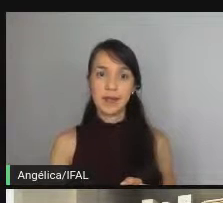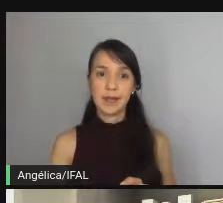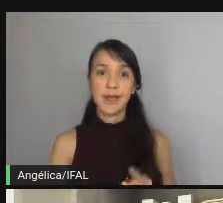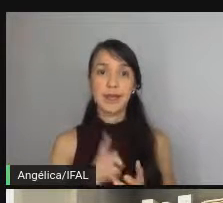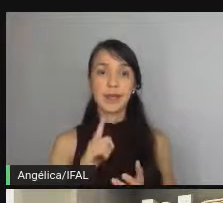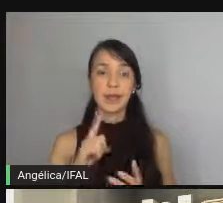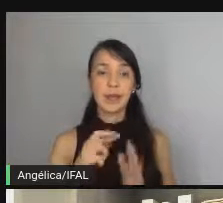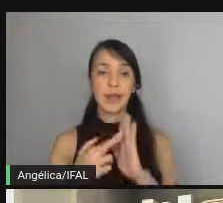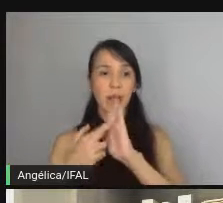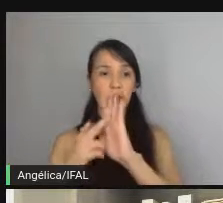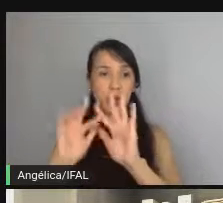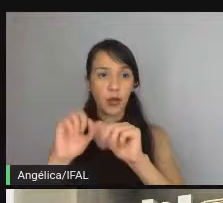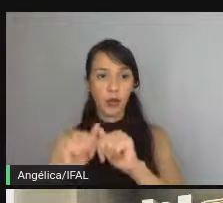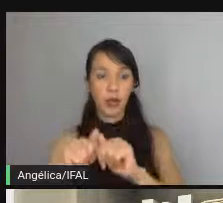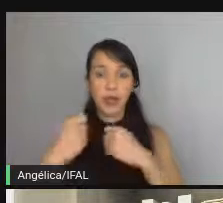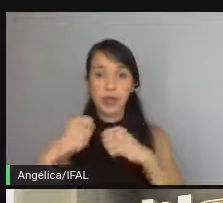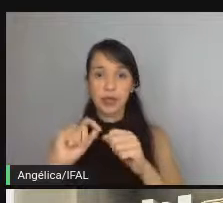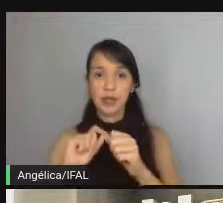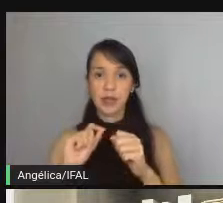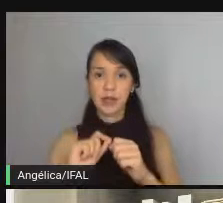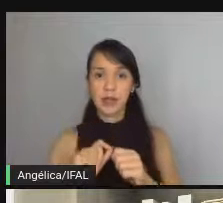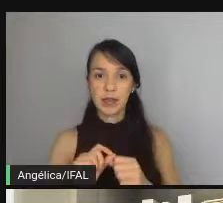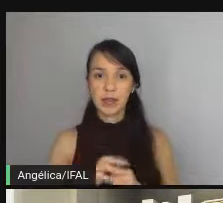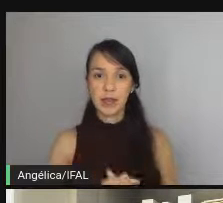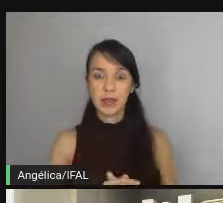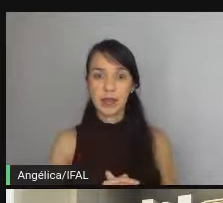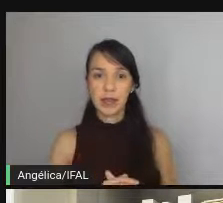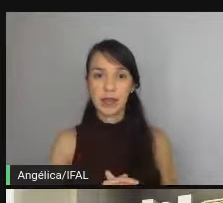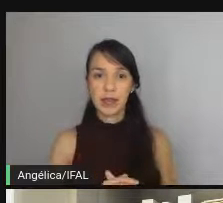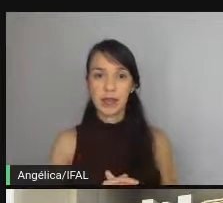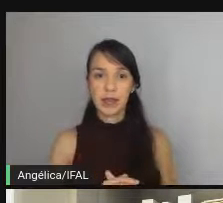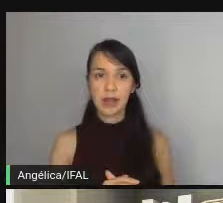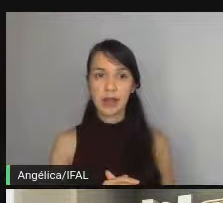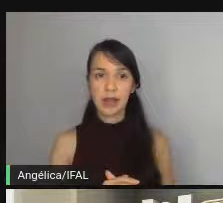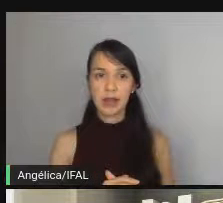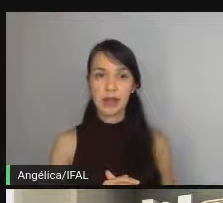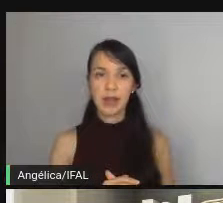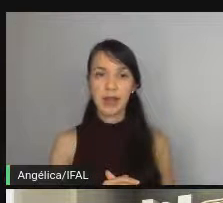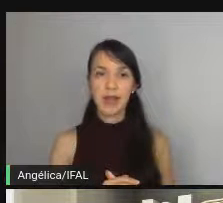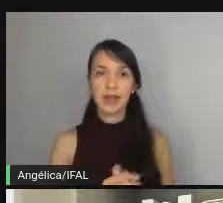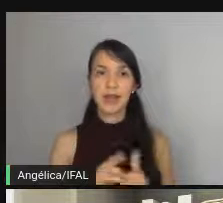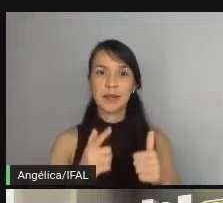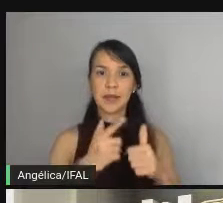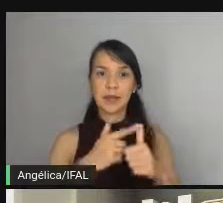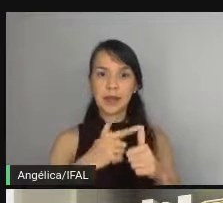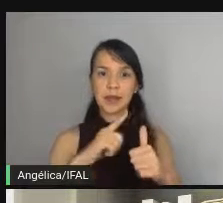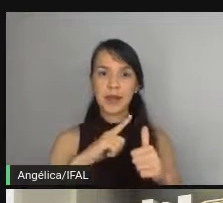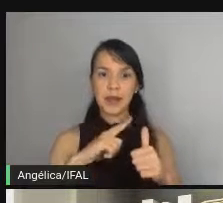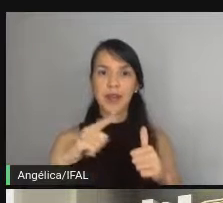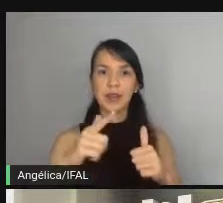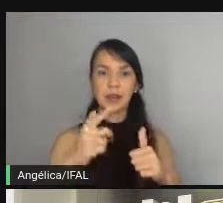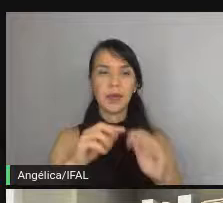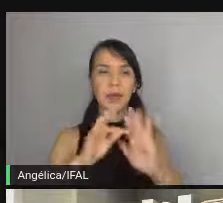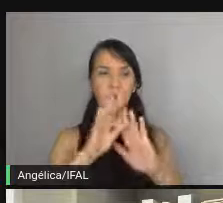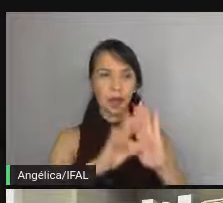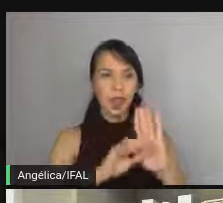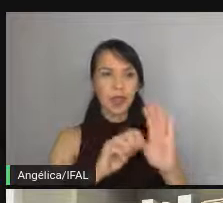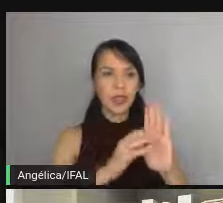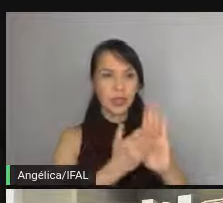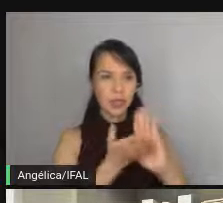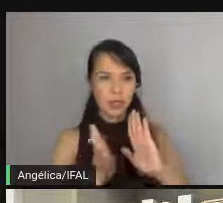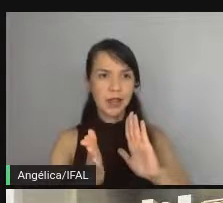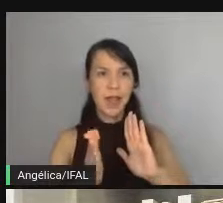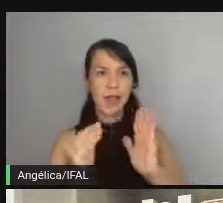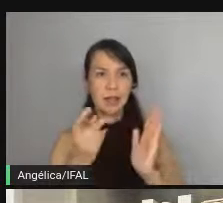final calculado a gente tem que fazer primeiro o acert mesmo deixa o teste quebrar falando que falta ah